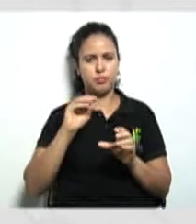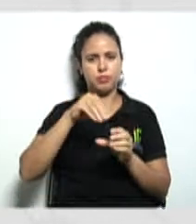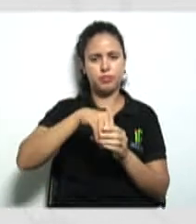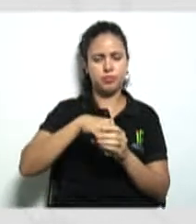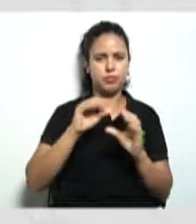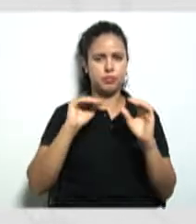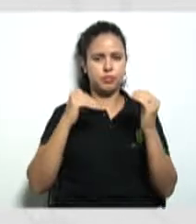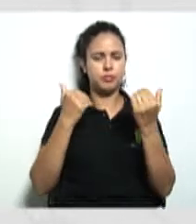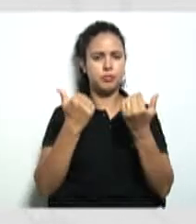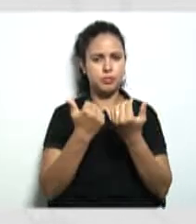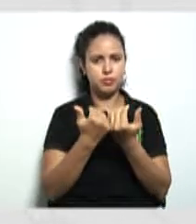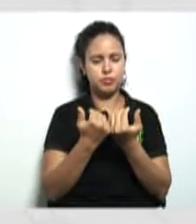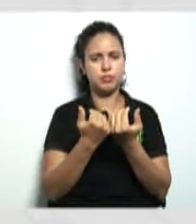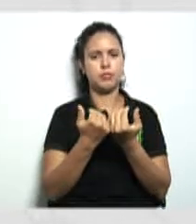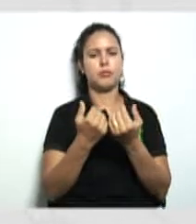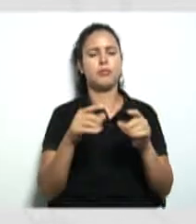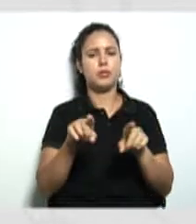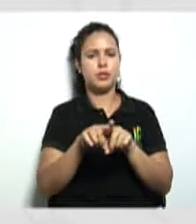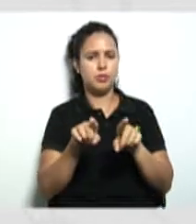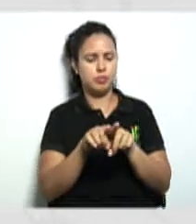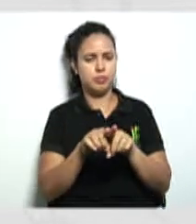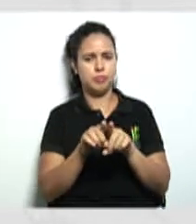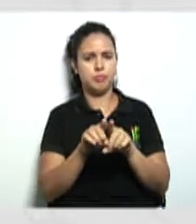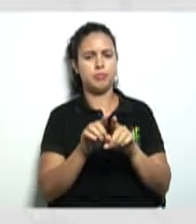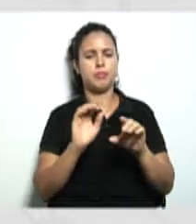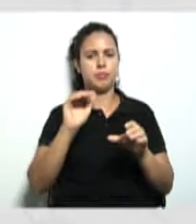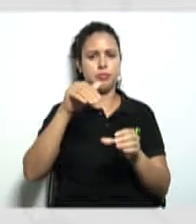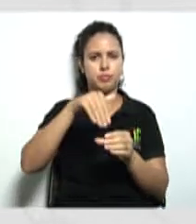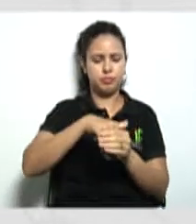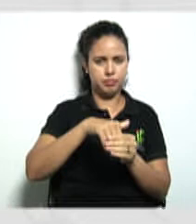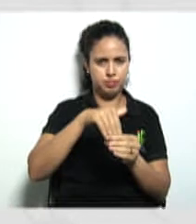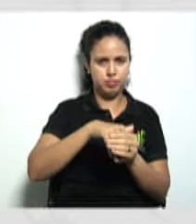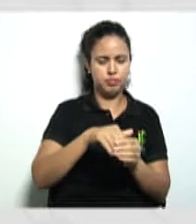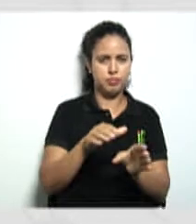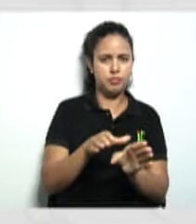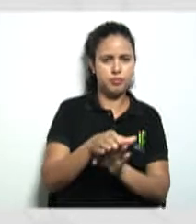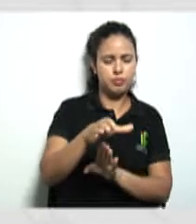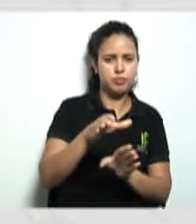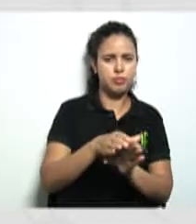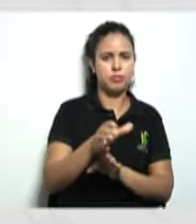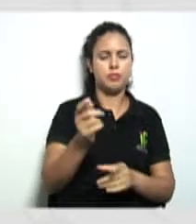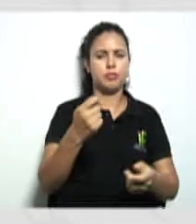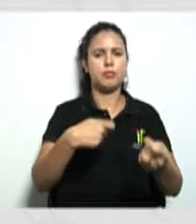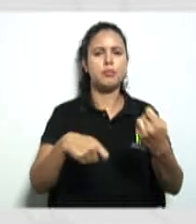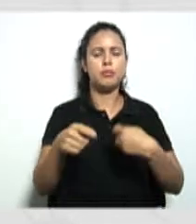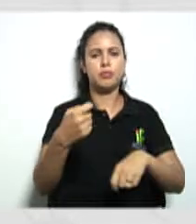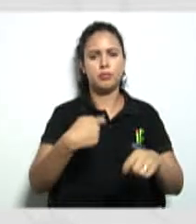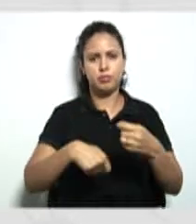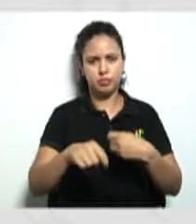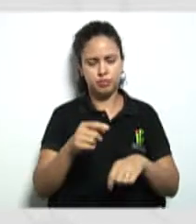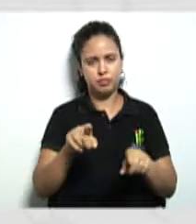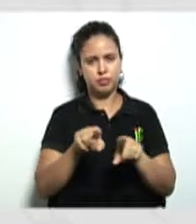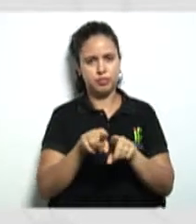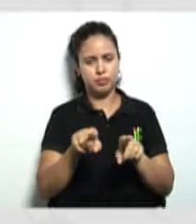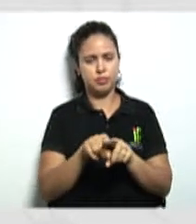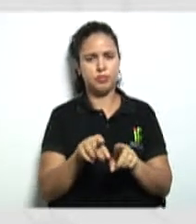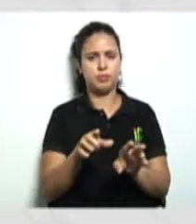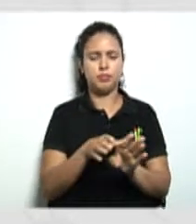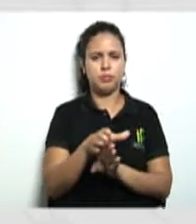a eleição do conselho administrativo e conselho